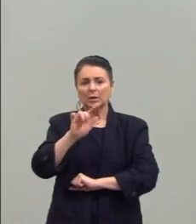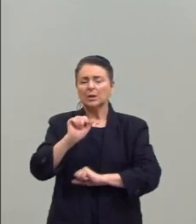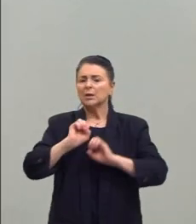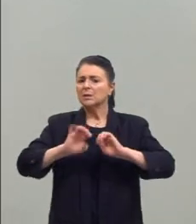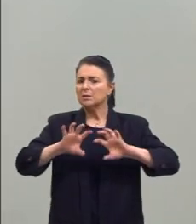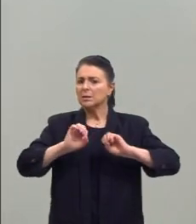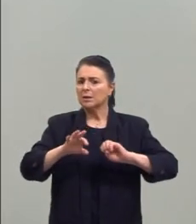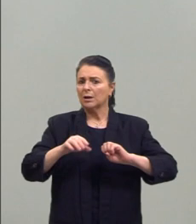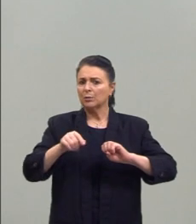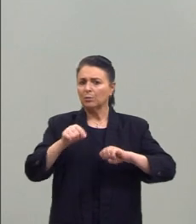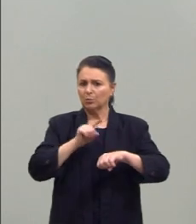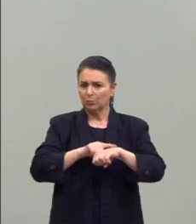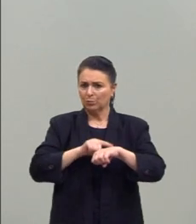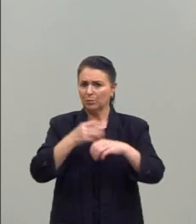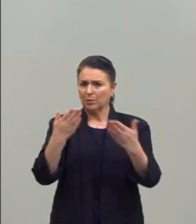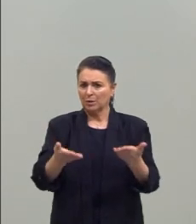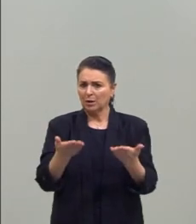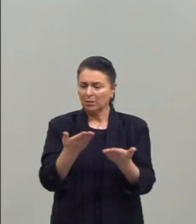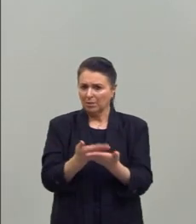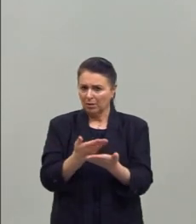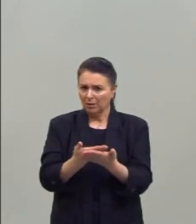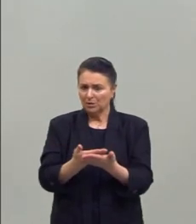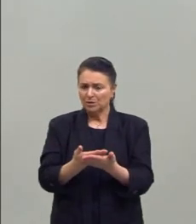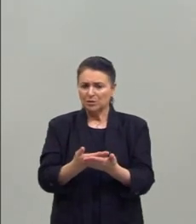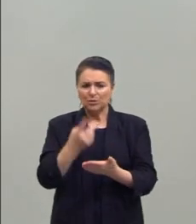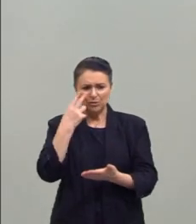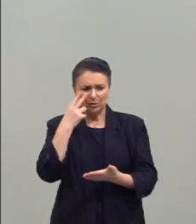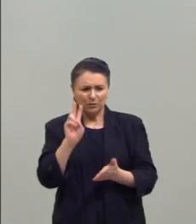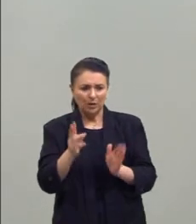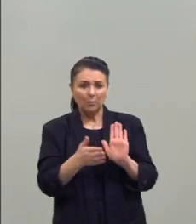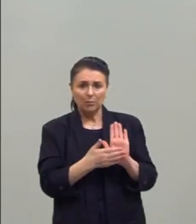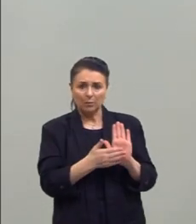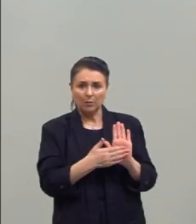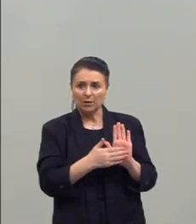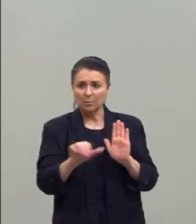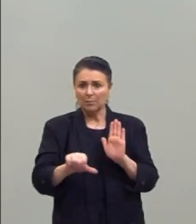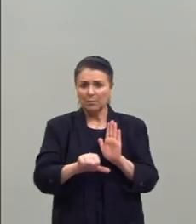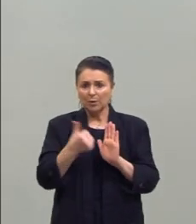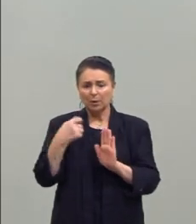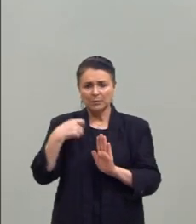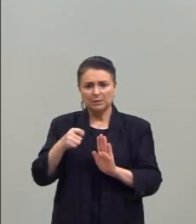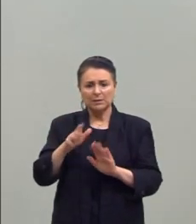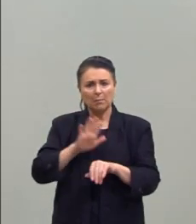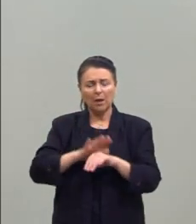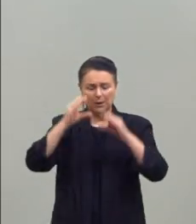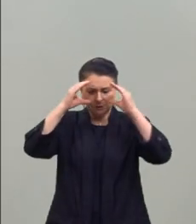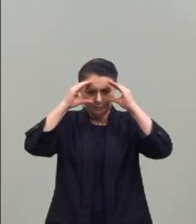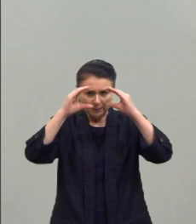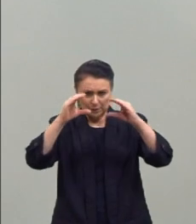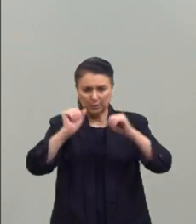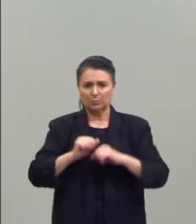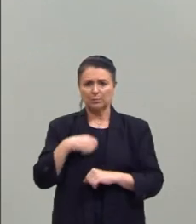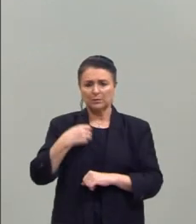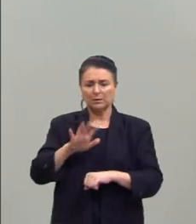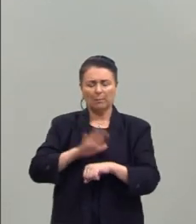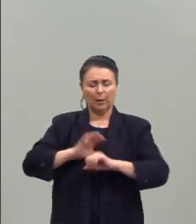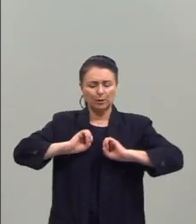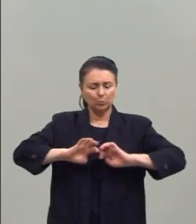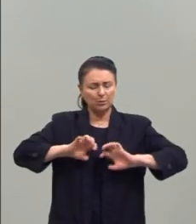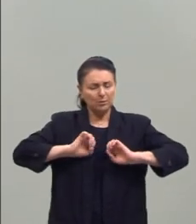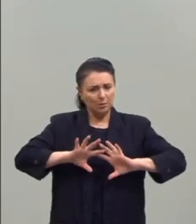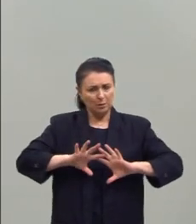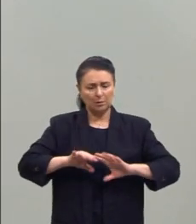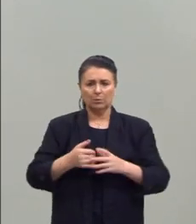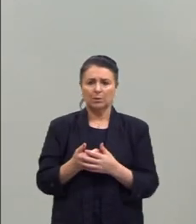aula, a gente vê muitas propostas que são, para melhorar isso, a gente precisa ter mais respeito, a gente precisa ter mais educação.